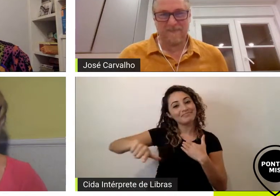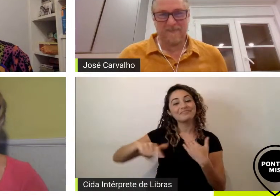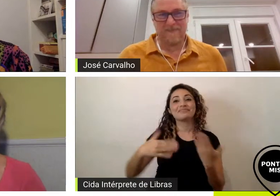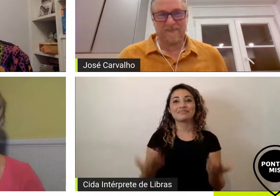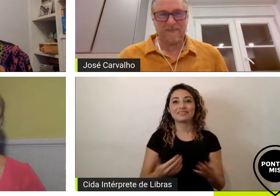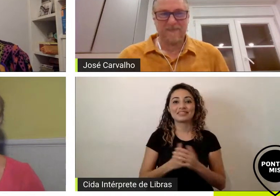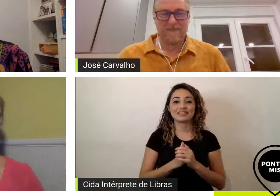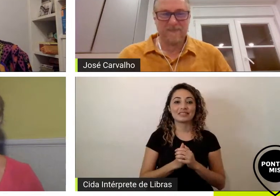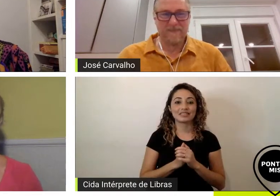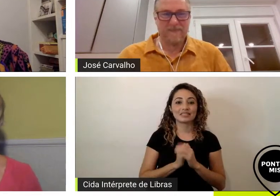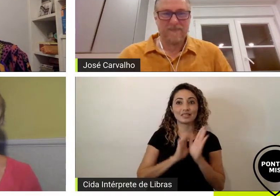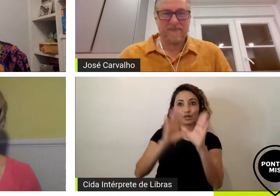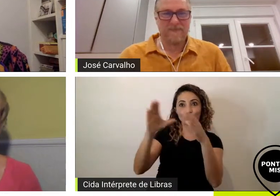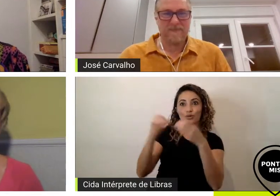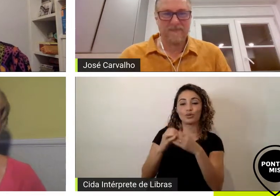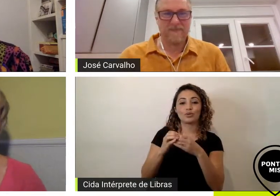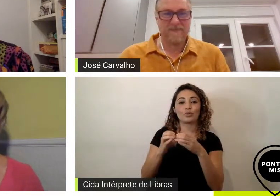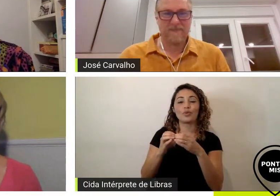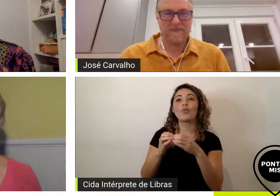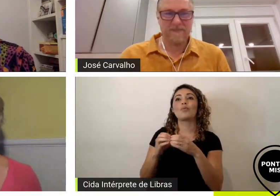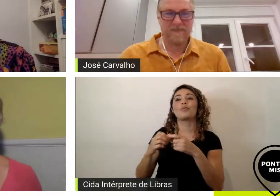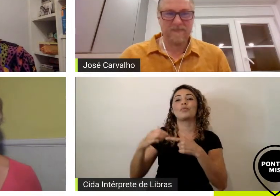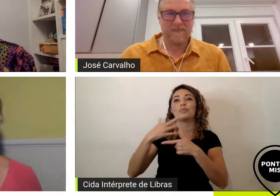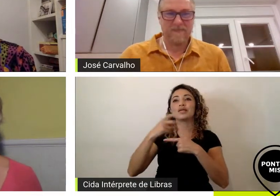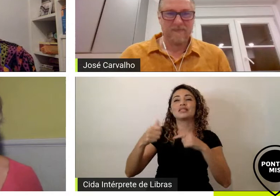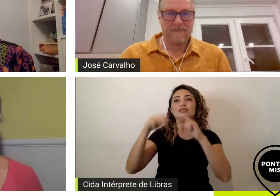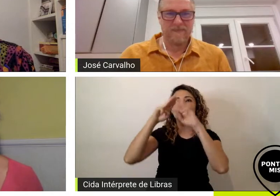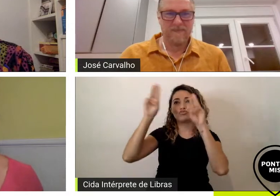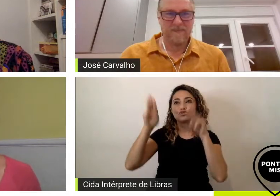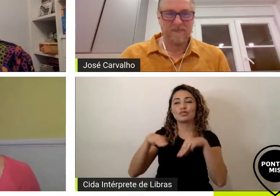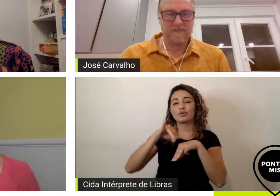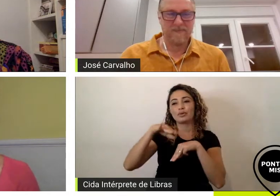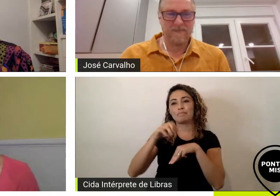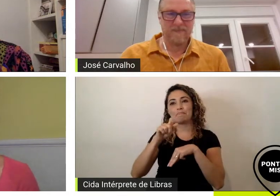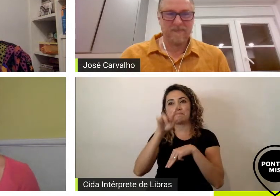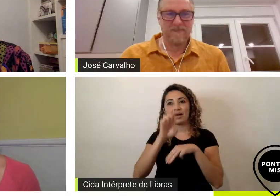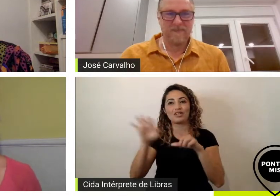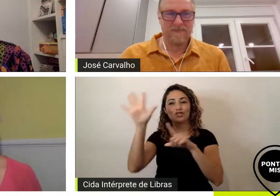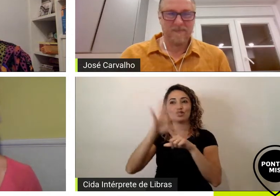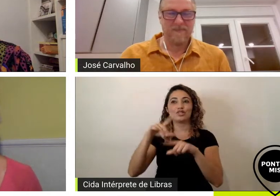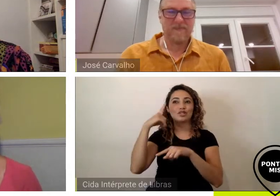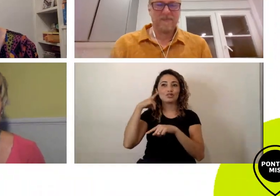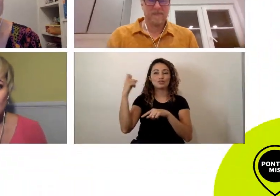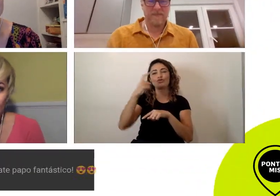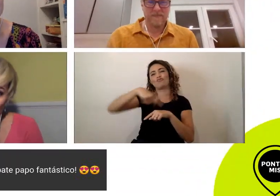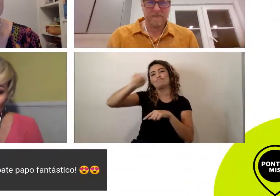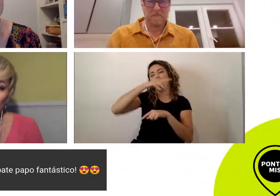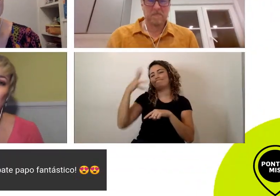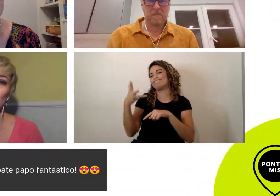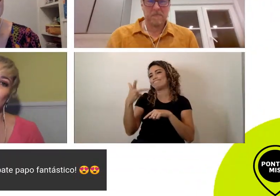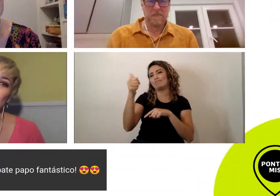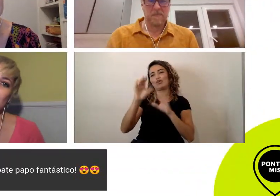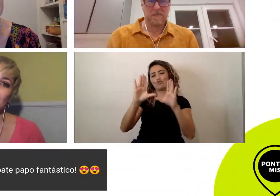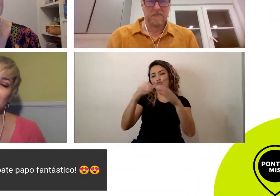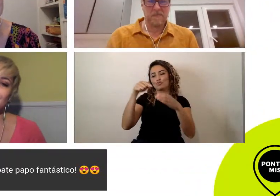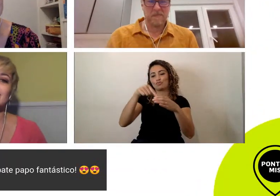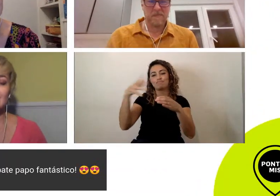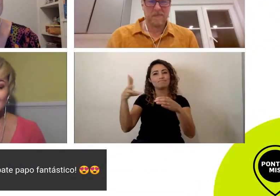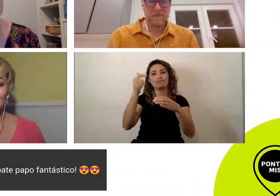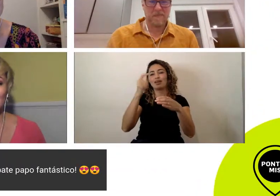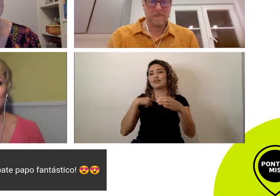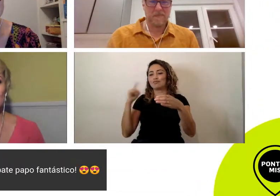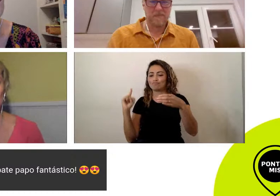a equipe do Mis Museu da Imagem do Som como vocês são incríveis sou muito grata de fazer parte dessa equipe porque